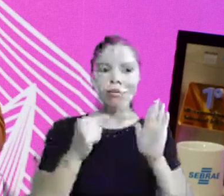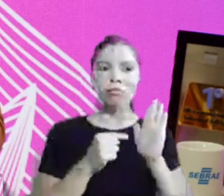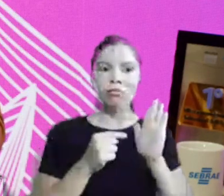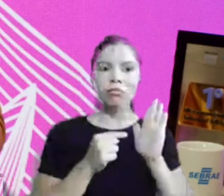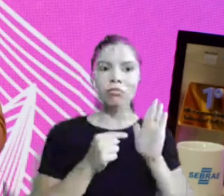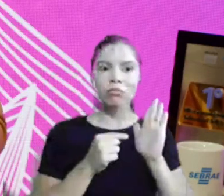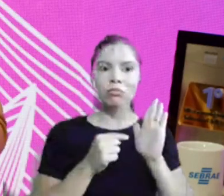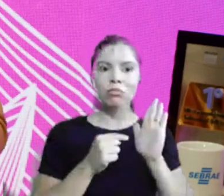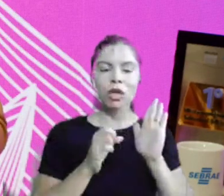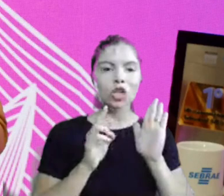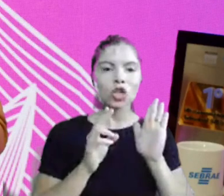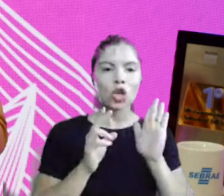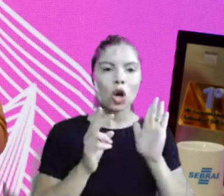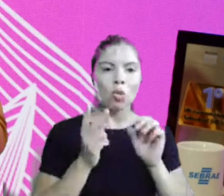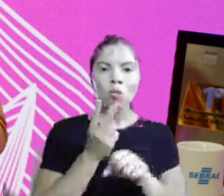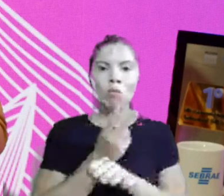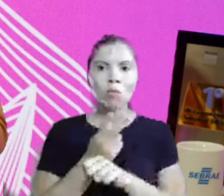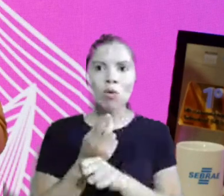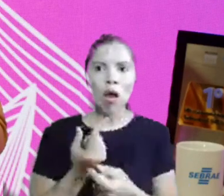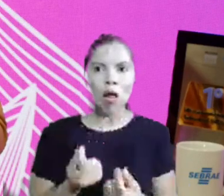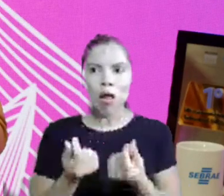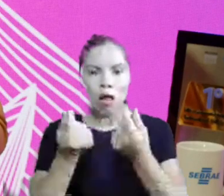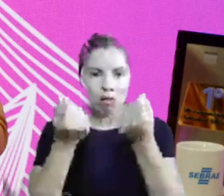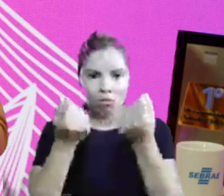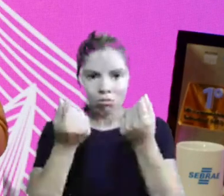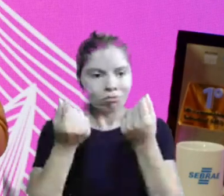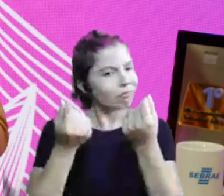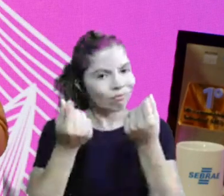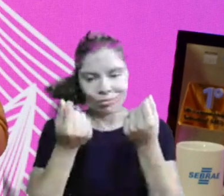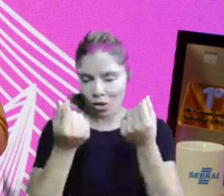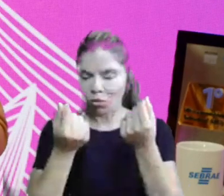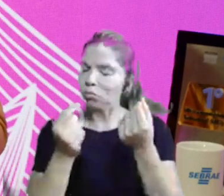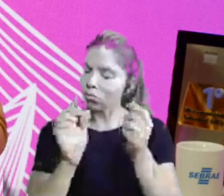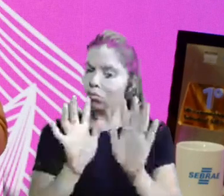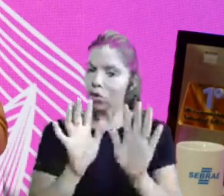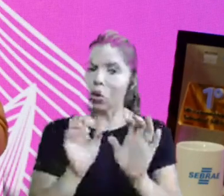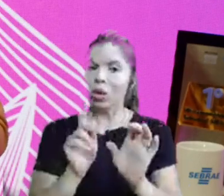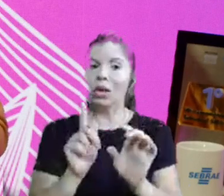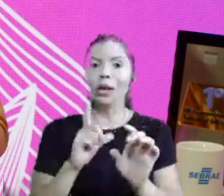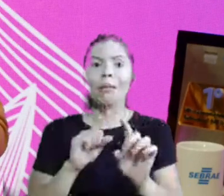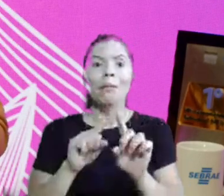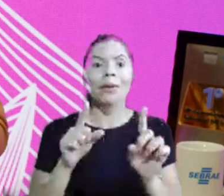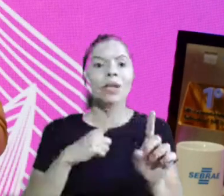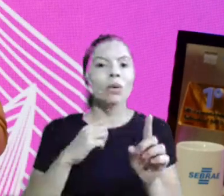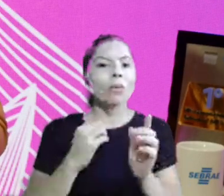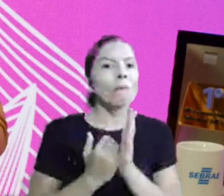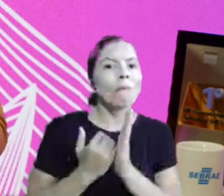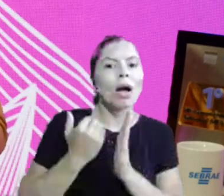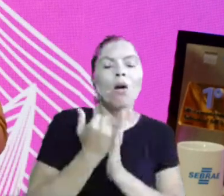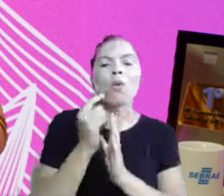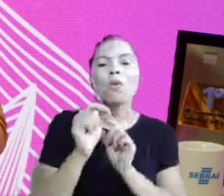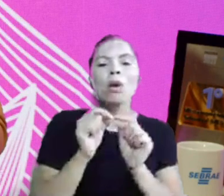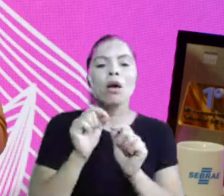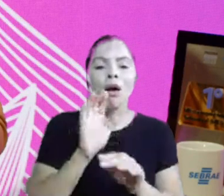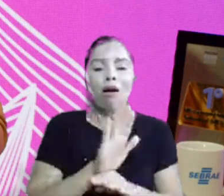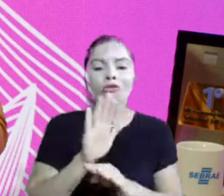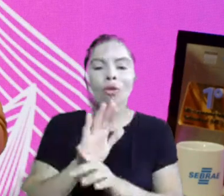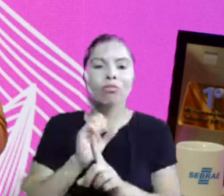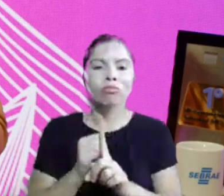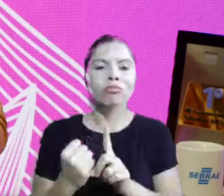busca pelo lucro, existe algo muito maior que é o impacto social.